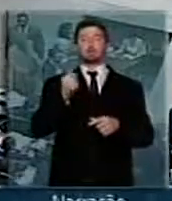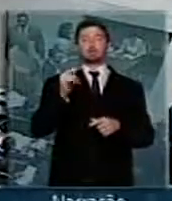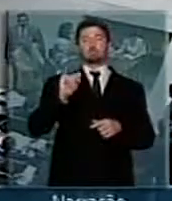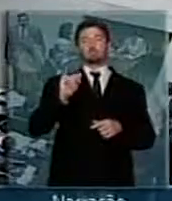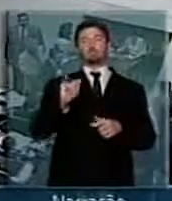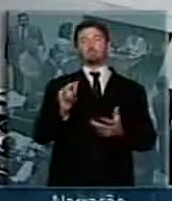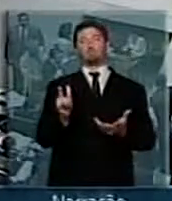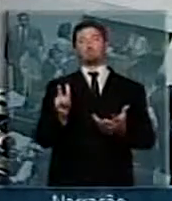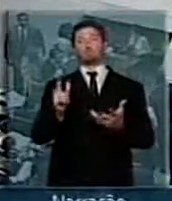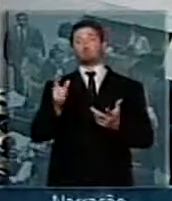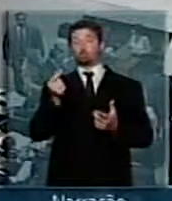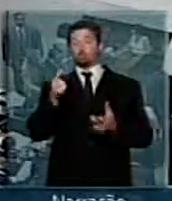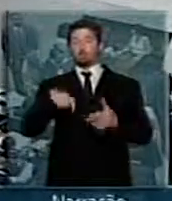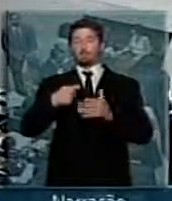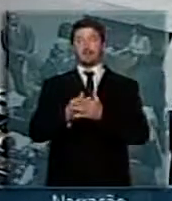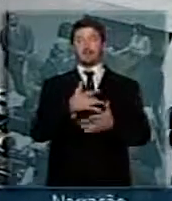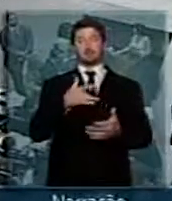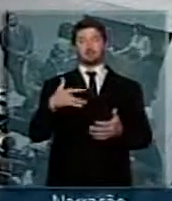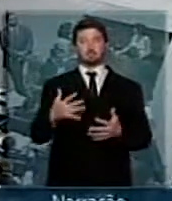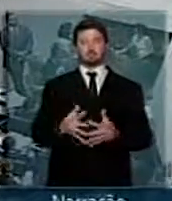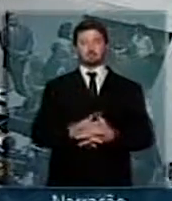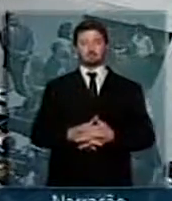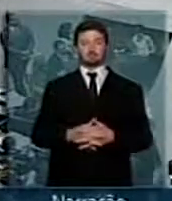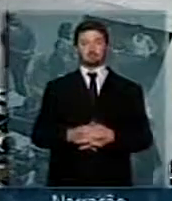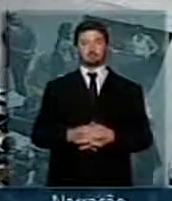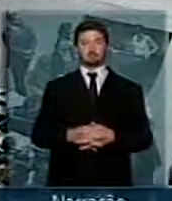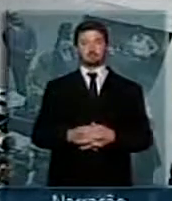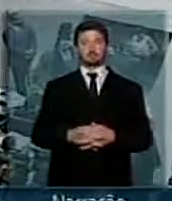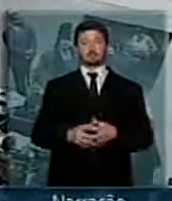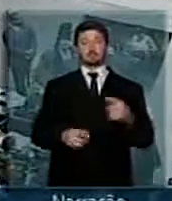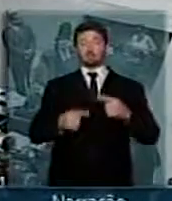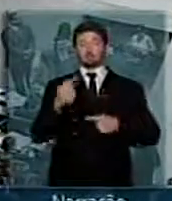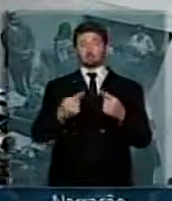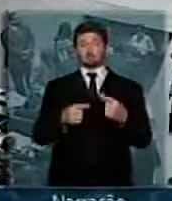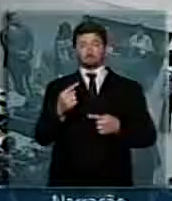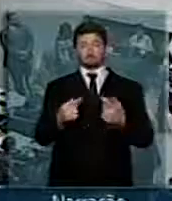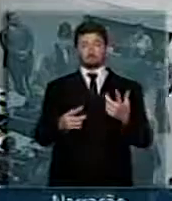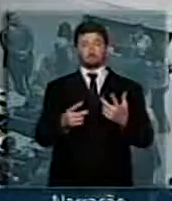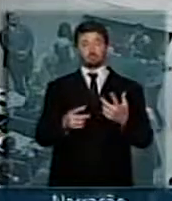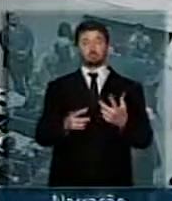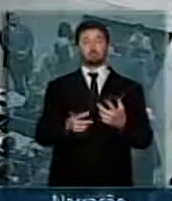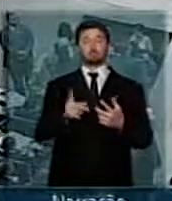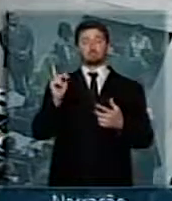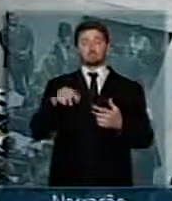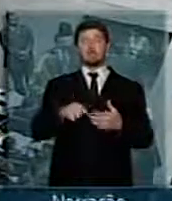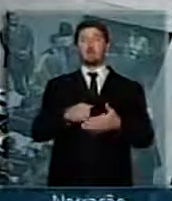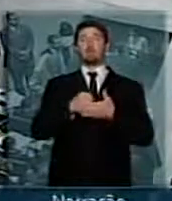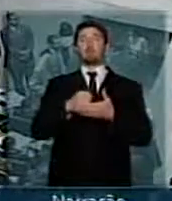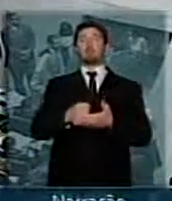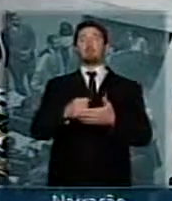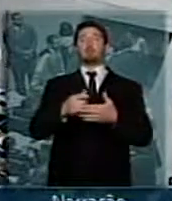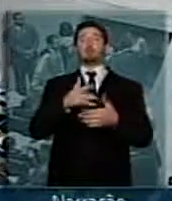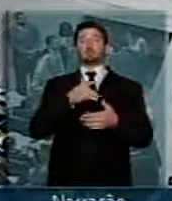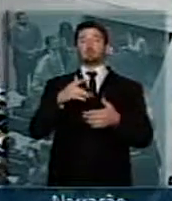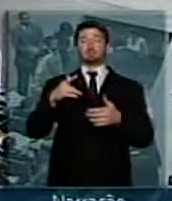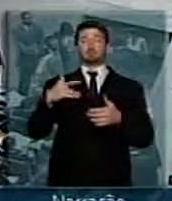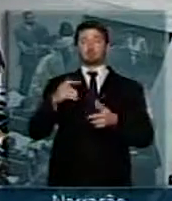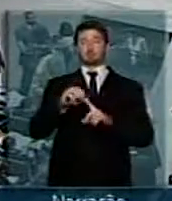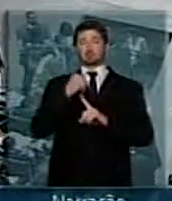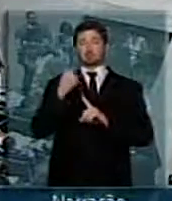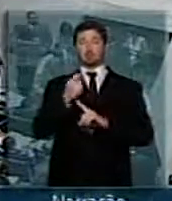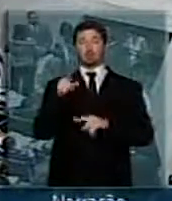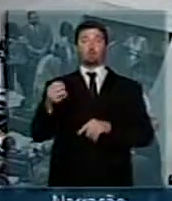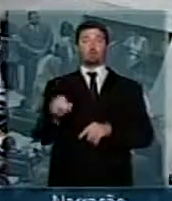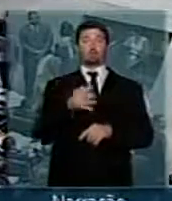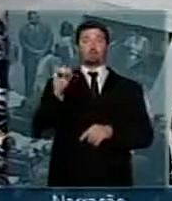recursos para financiar a saúde. E está em discussão uma dessas fontes, que seria a contribuição social para a saúde, um novo imposto